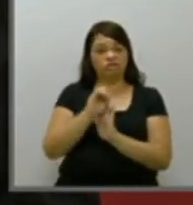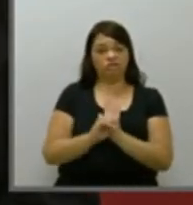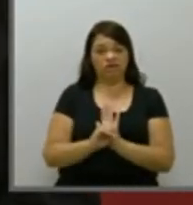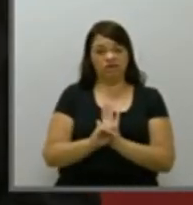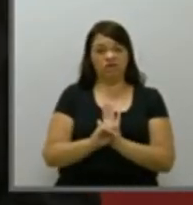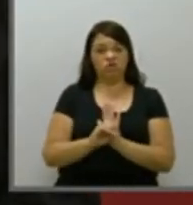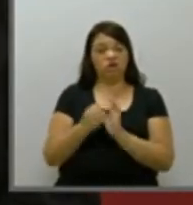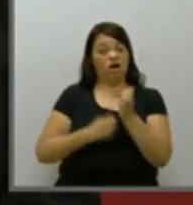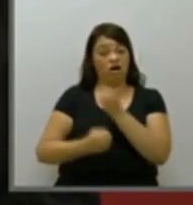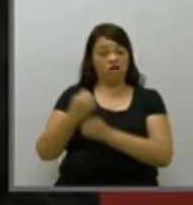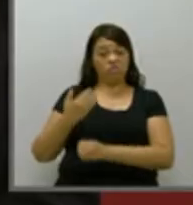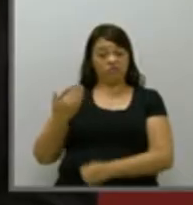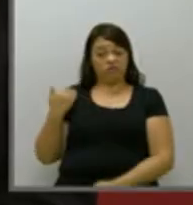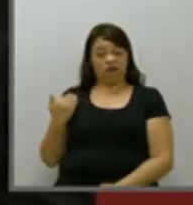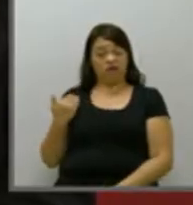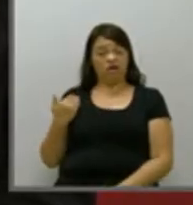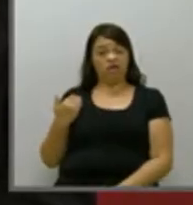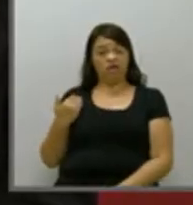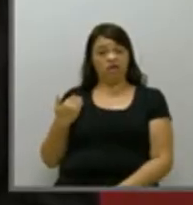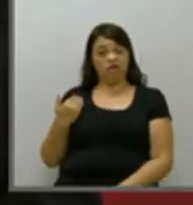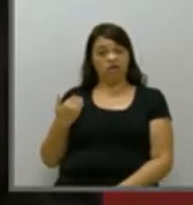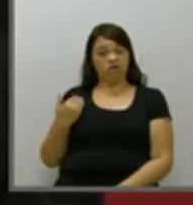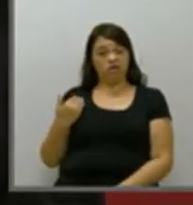passado foi...